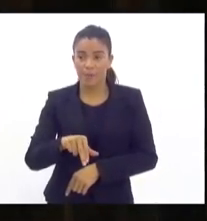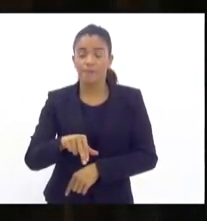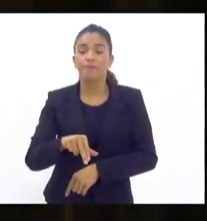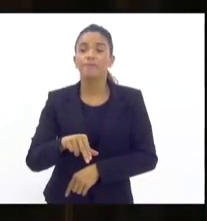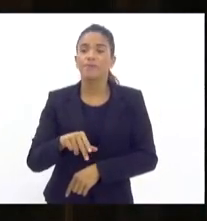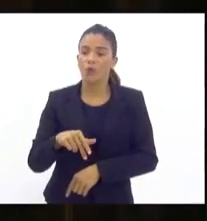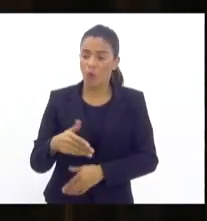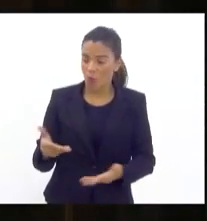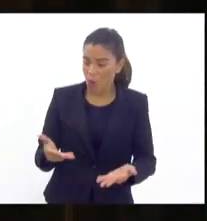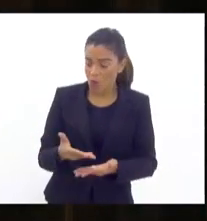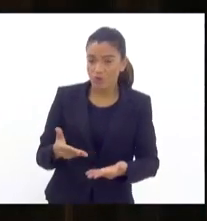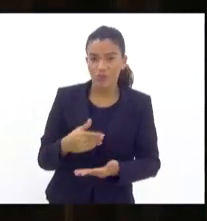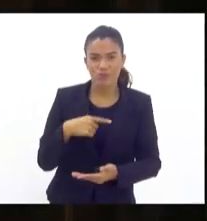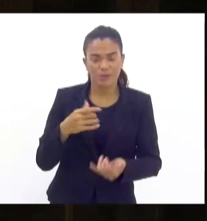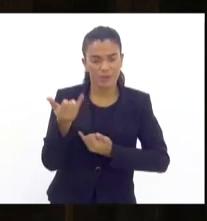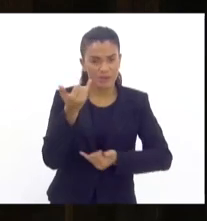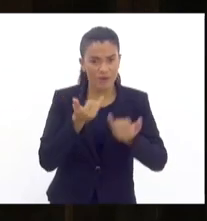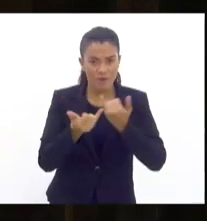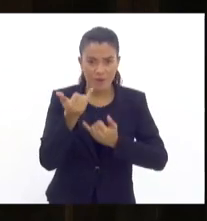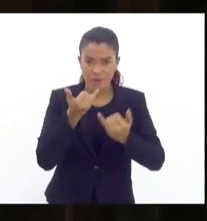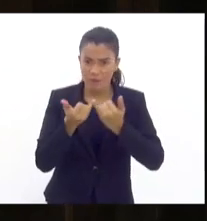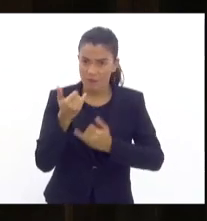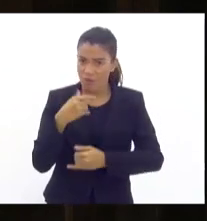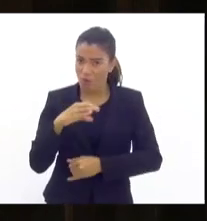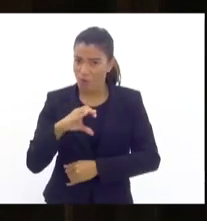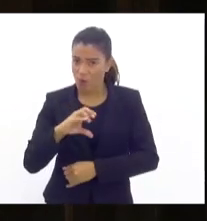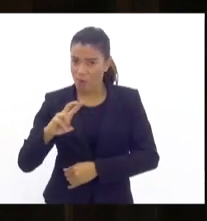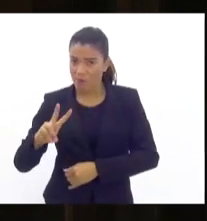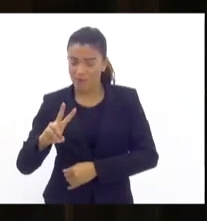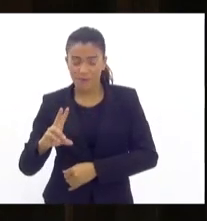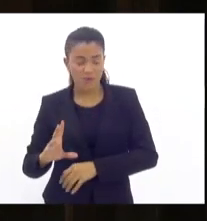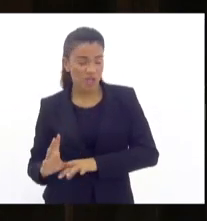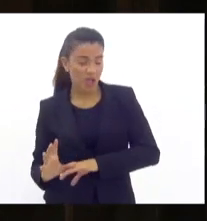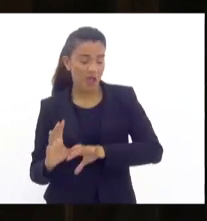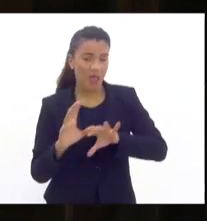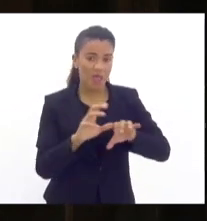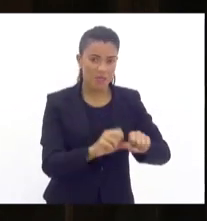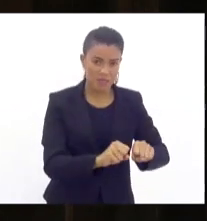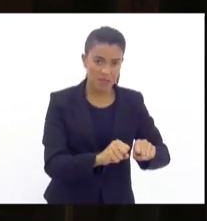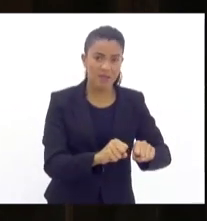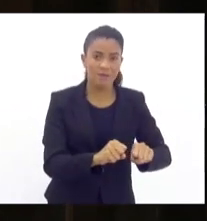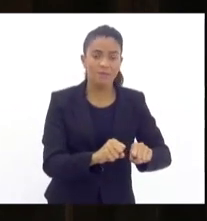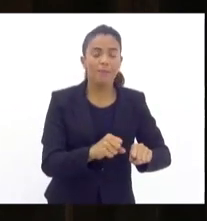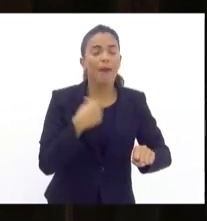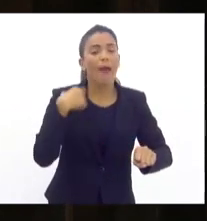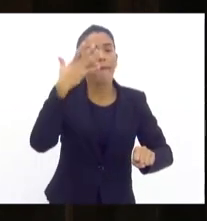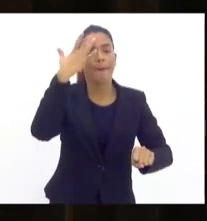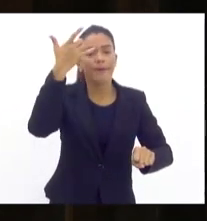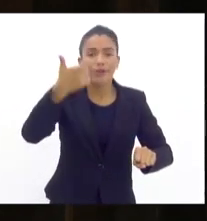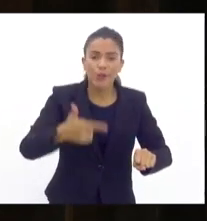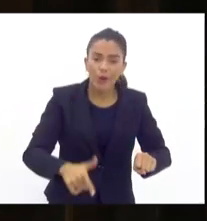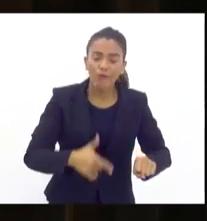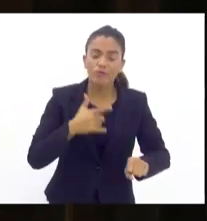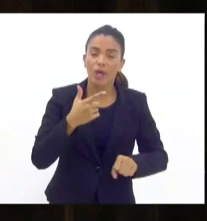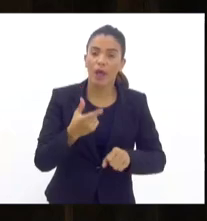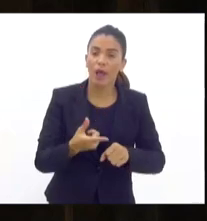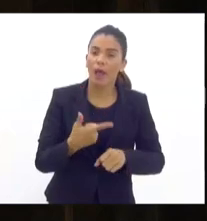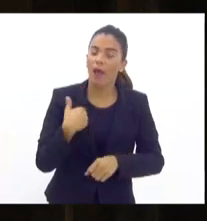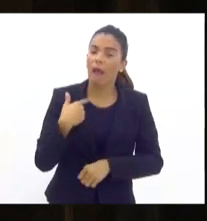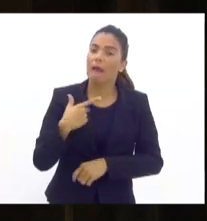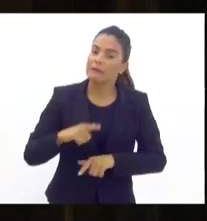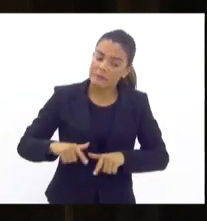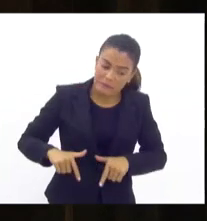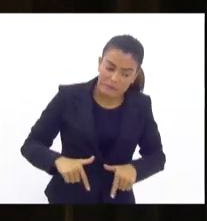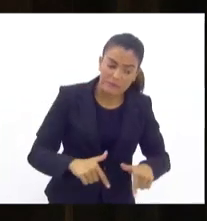de tomada por parte do Comando Vermelho. Então, a gente comemora um dia, mano, o dia seguinte já está tendo já que tomar novas